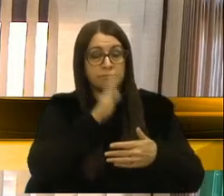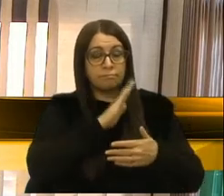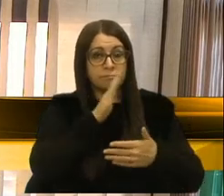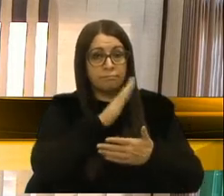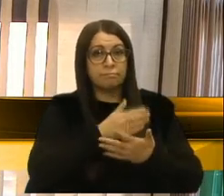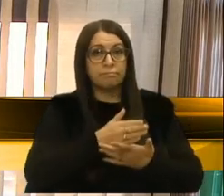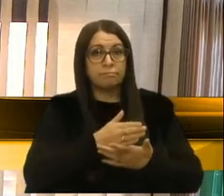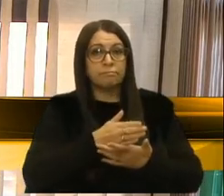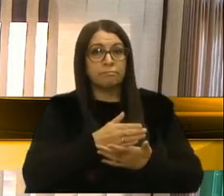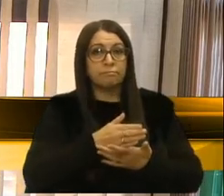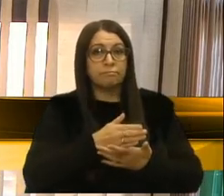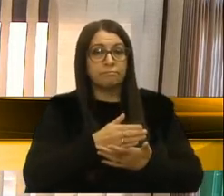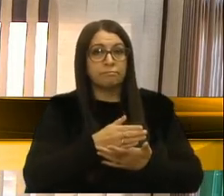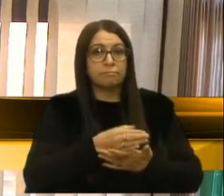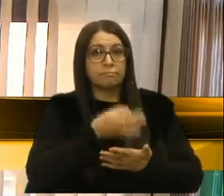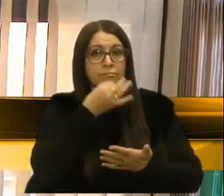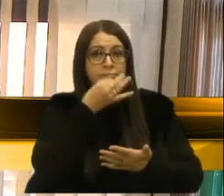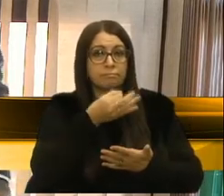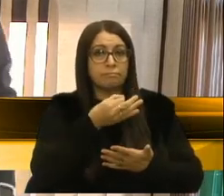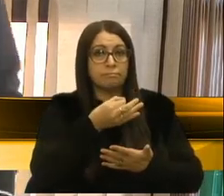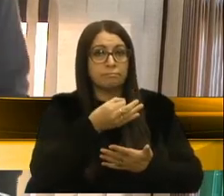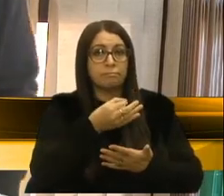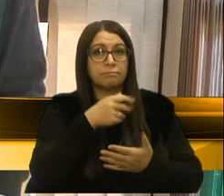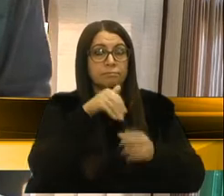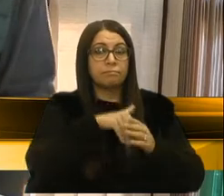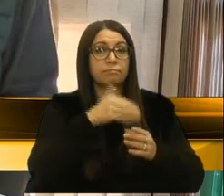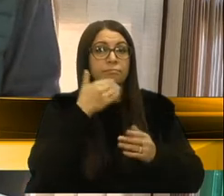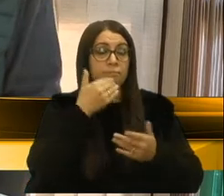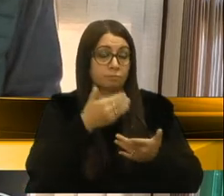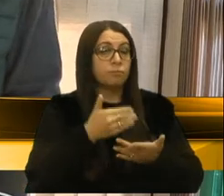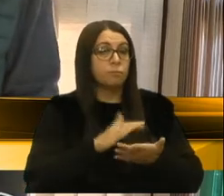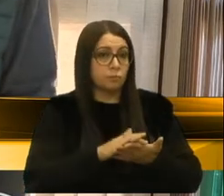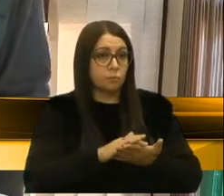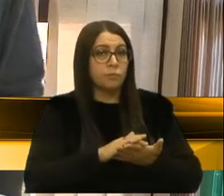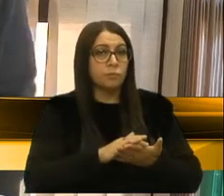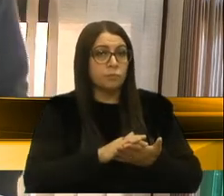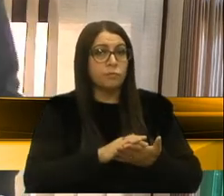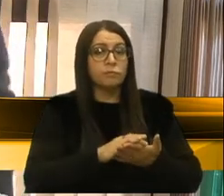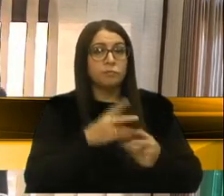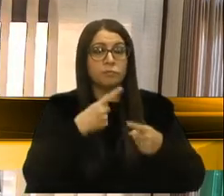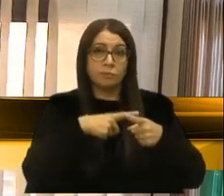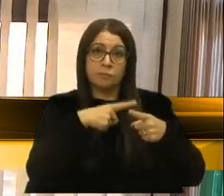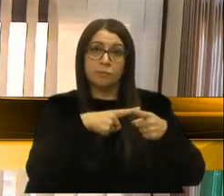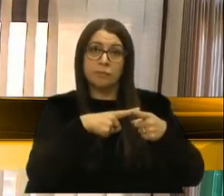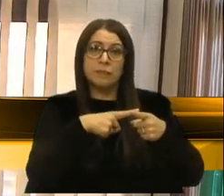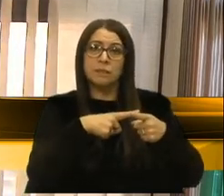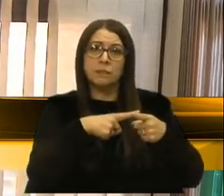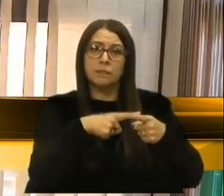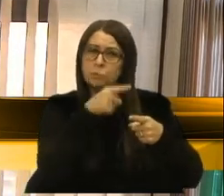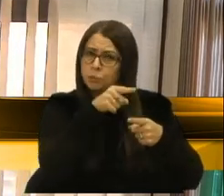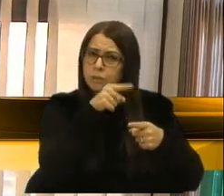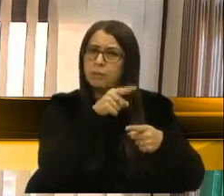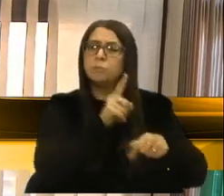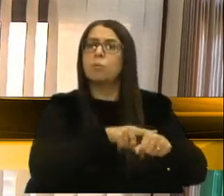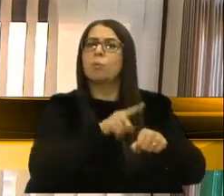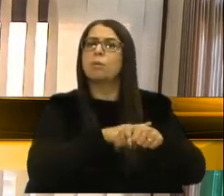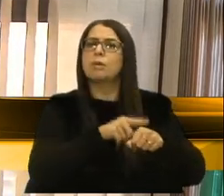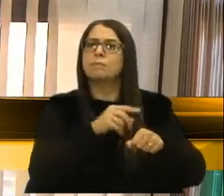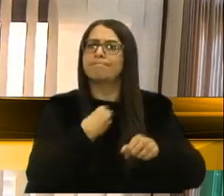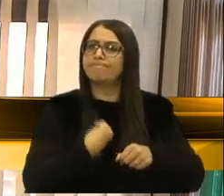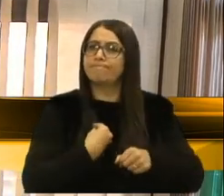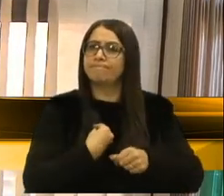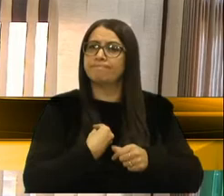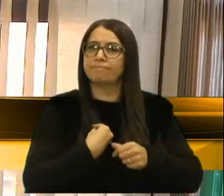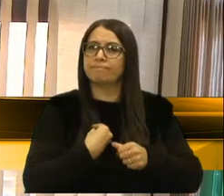do parecer, dizer que votarei favorável, justamente porque, por este momento que nós estamos vivendo,